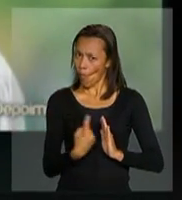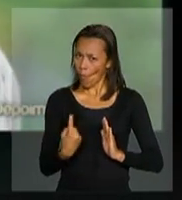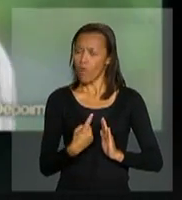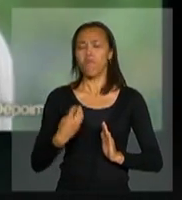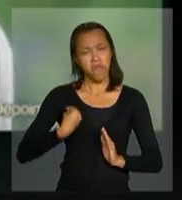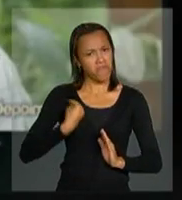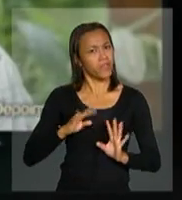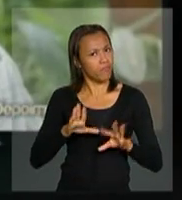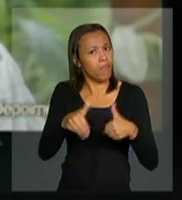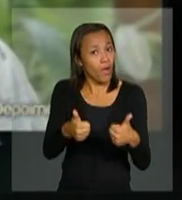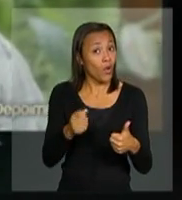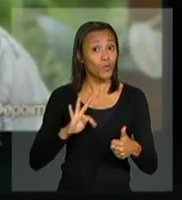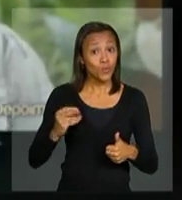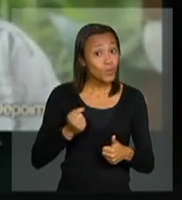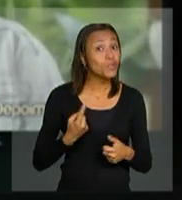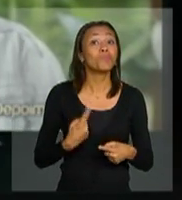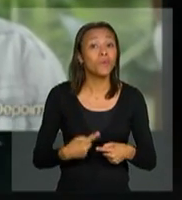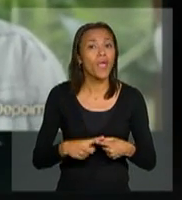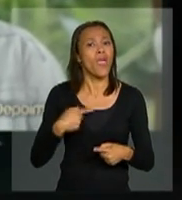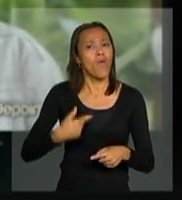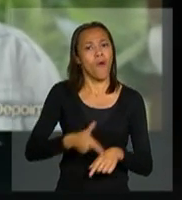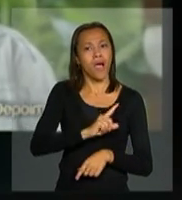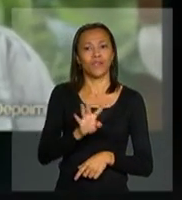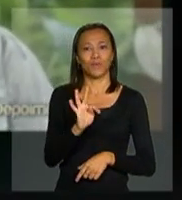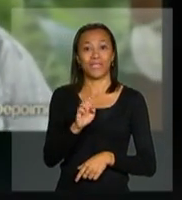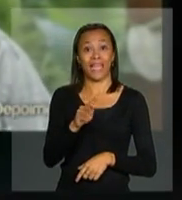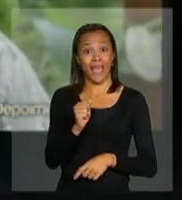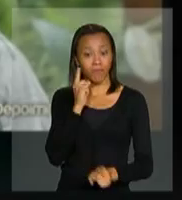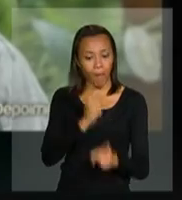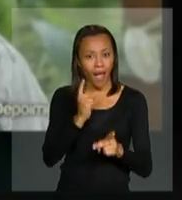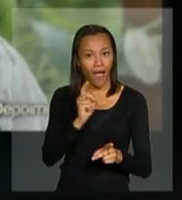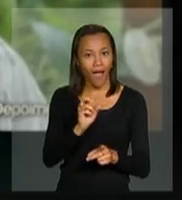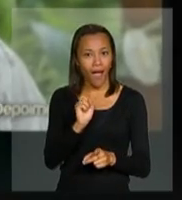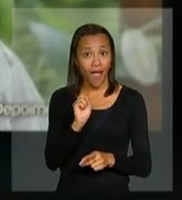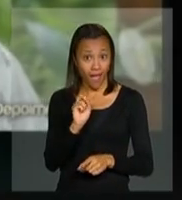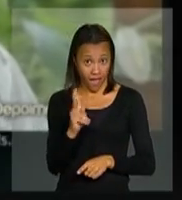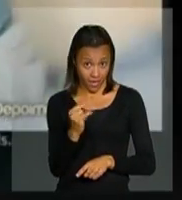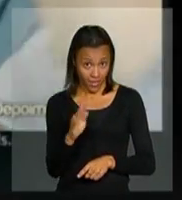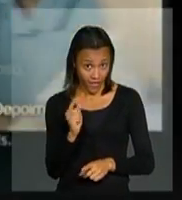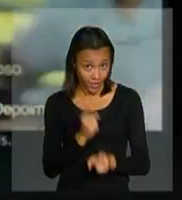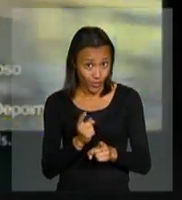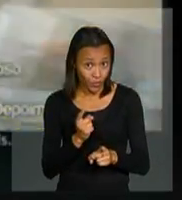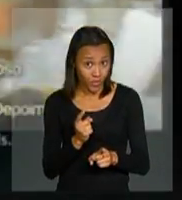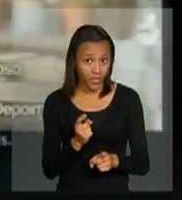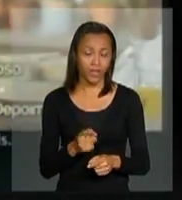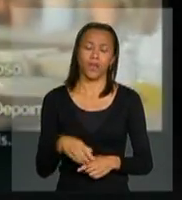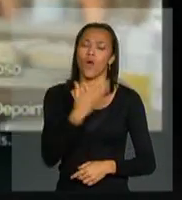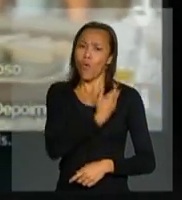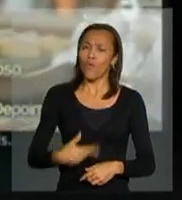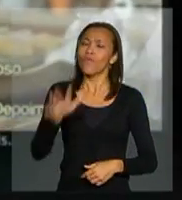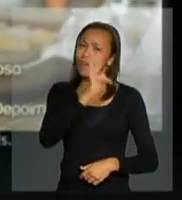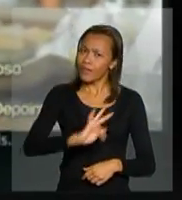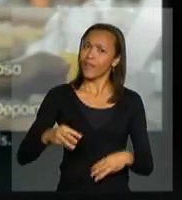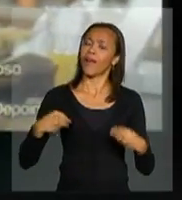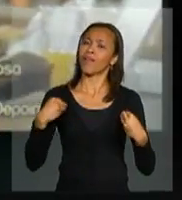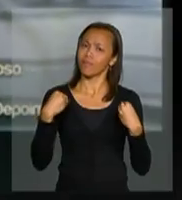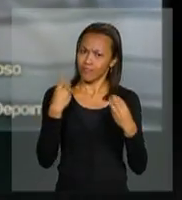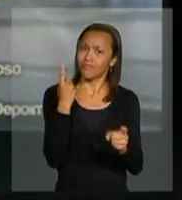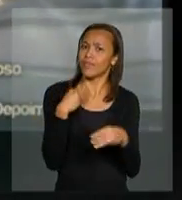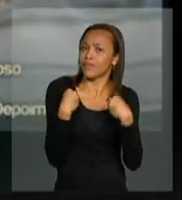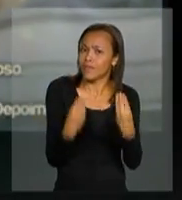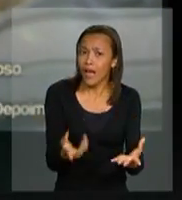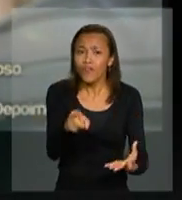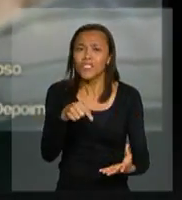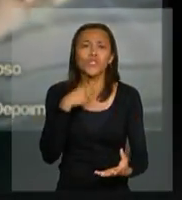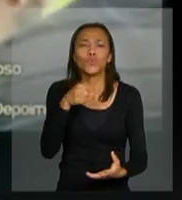qualidade. Tudo isso porque eu fiz o teste de AIDS e descobri há tempo de me cuidar. O governo federal garante o teste de AIDS. Não